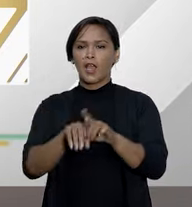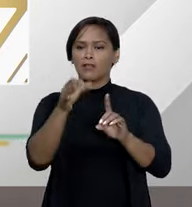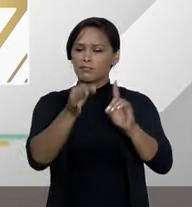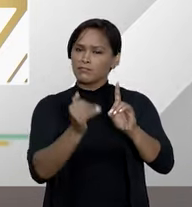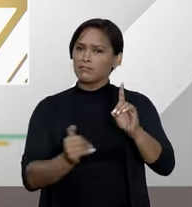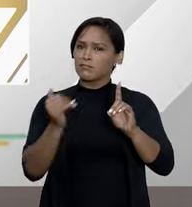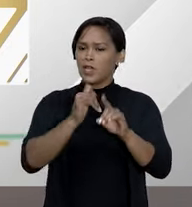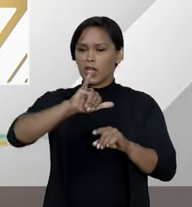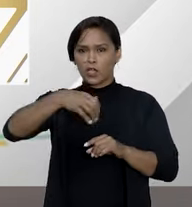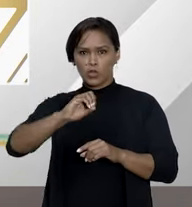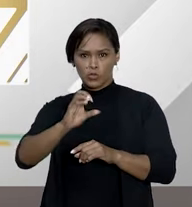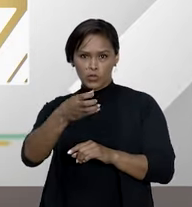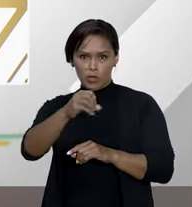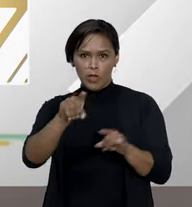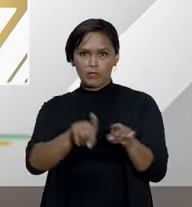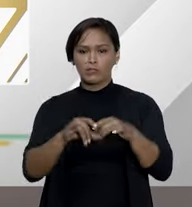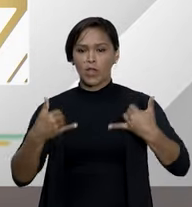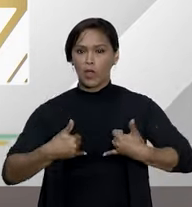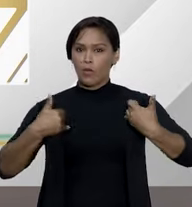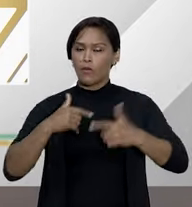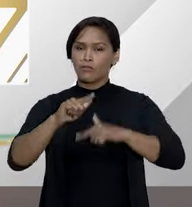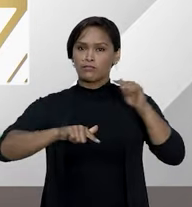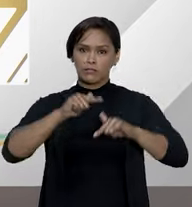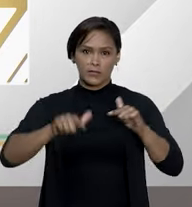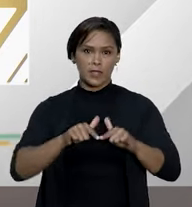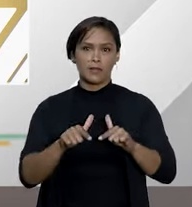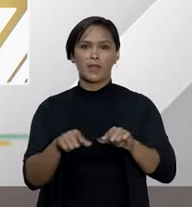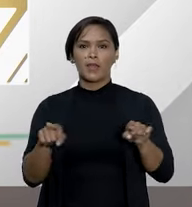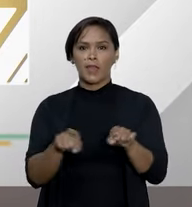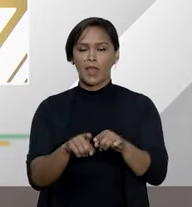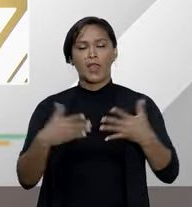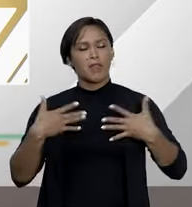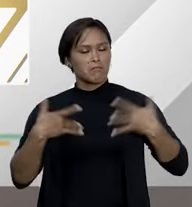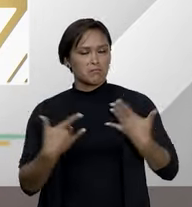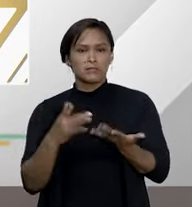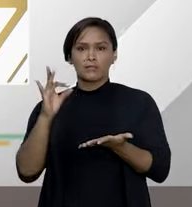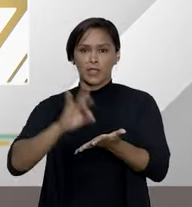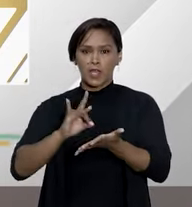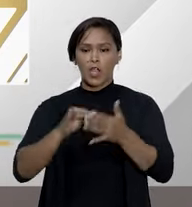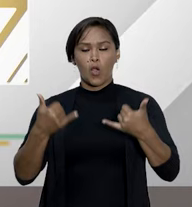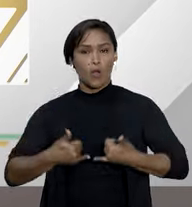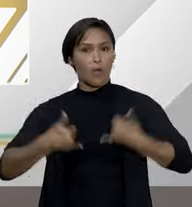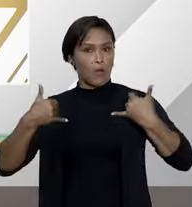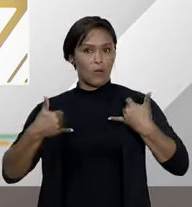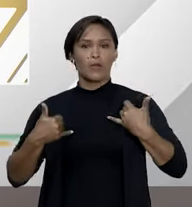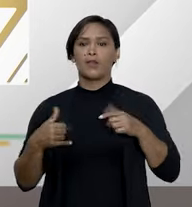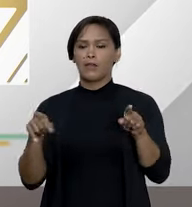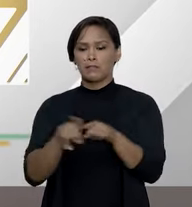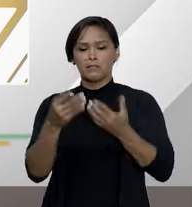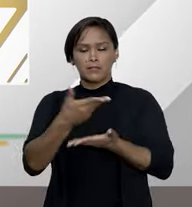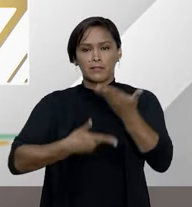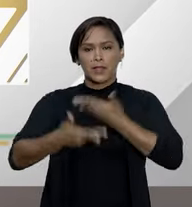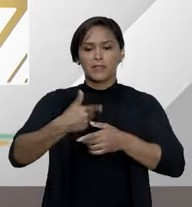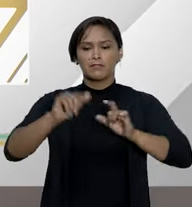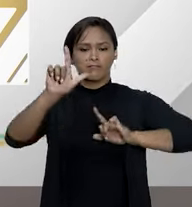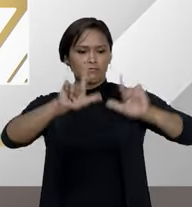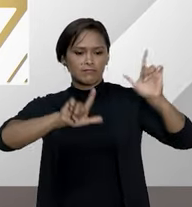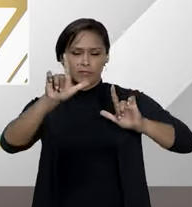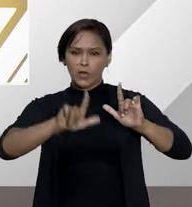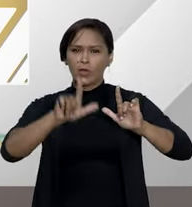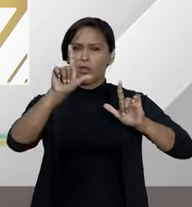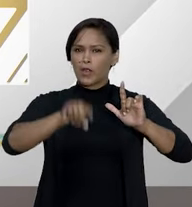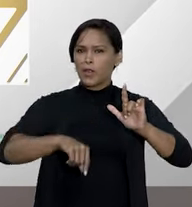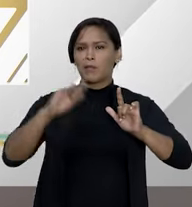desembargador João Rebouças, com quem tenho a honra de trabalhar. É uma satisfação e uma honra participar desse programa,